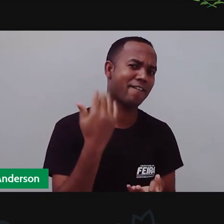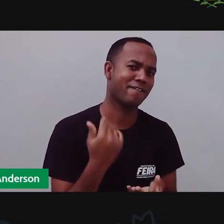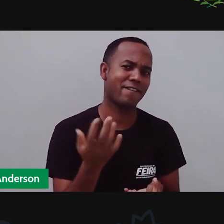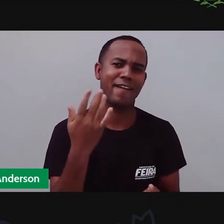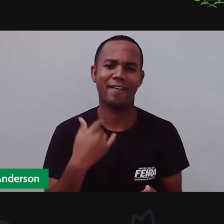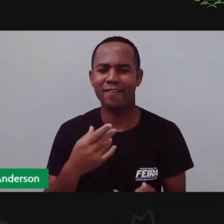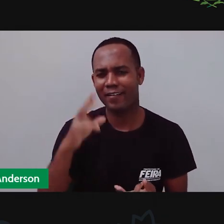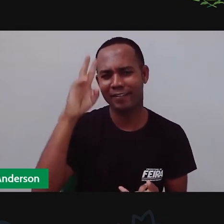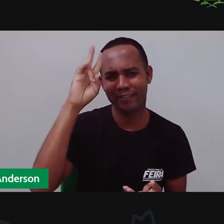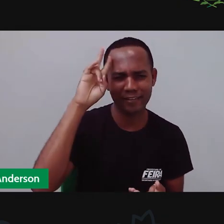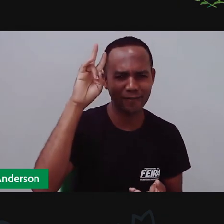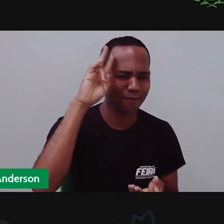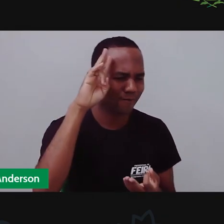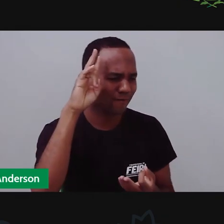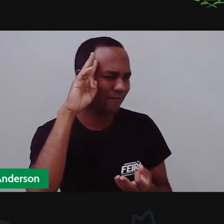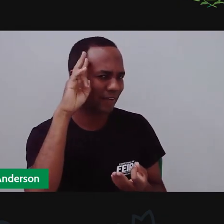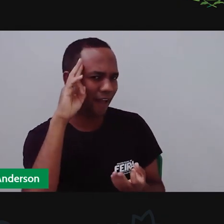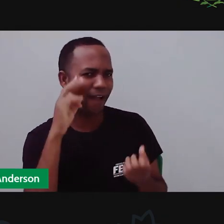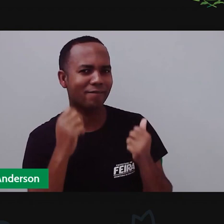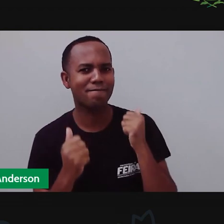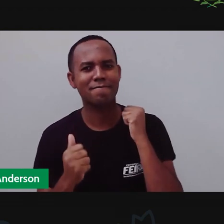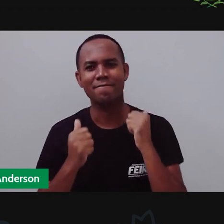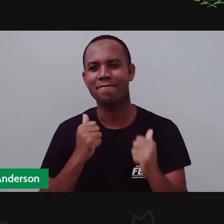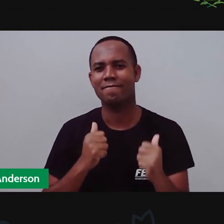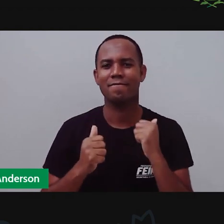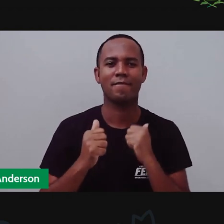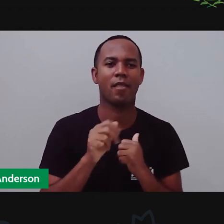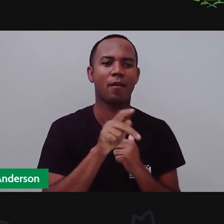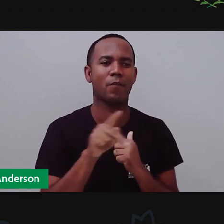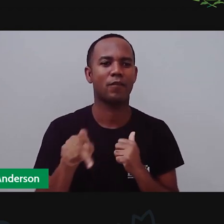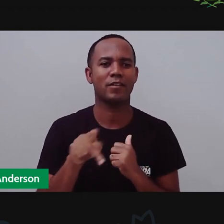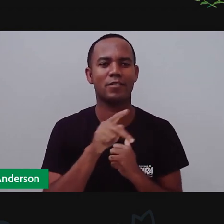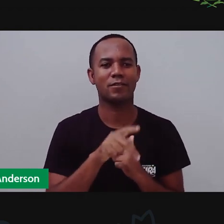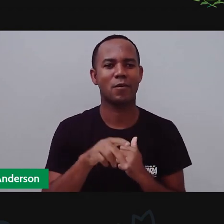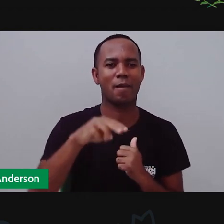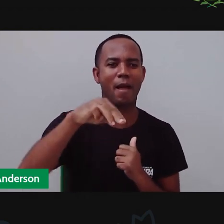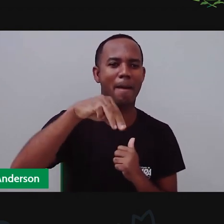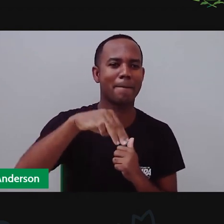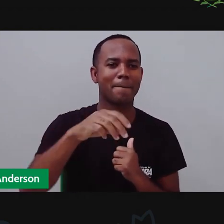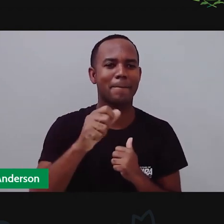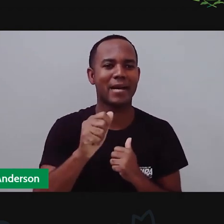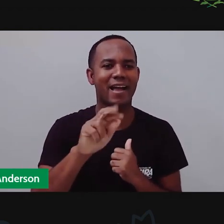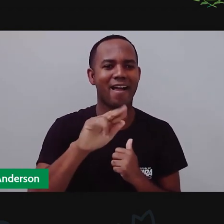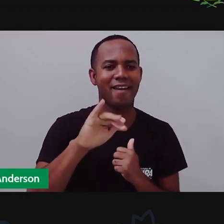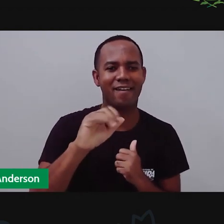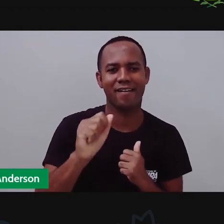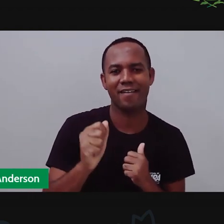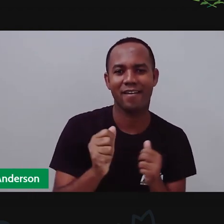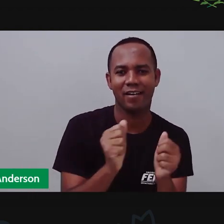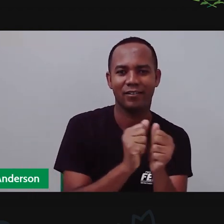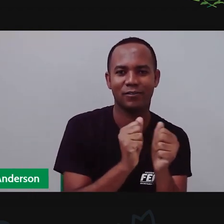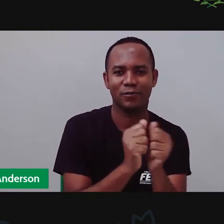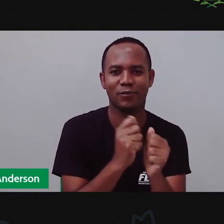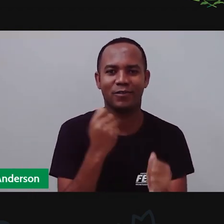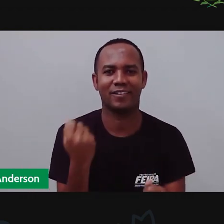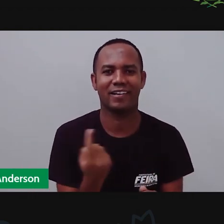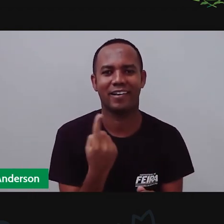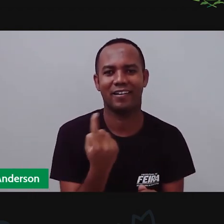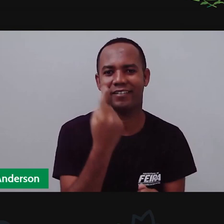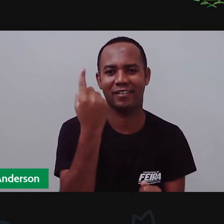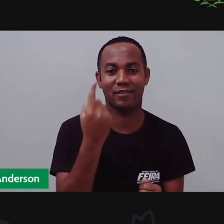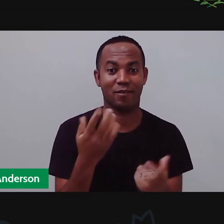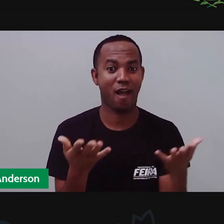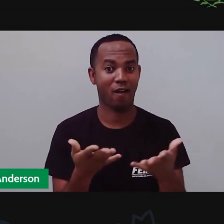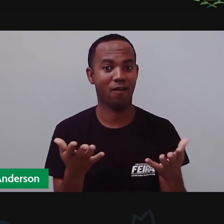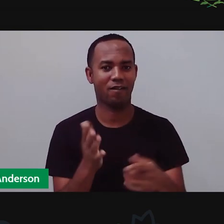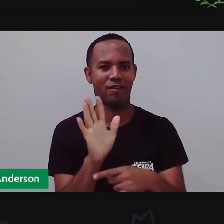gente. Pró, Maria e Anderson aqui pra vocês, mais uma vez. Vamos lá? A prova vai colocar o